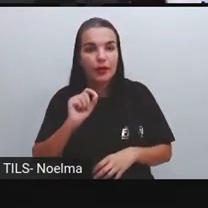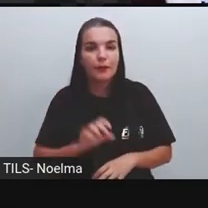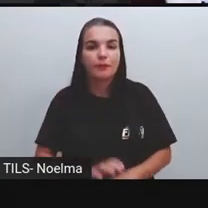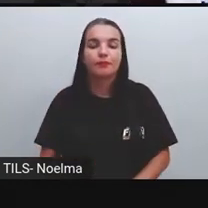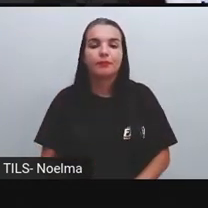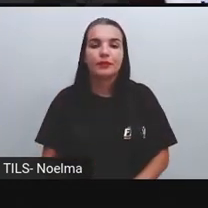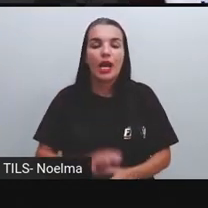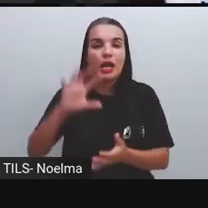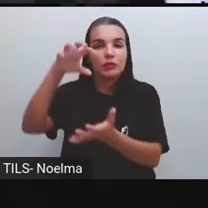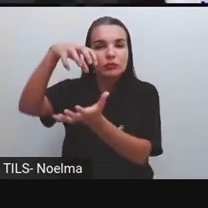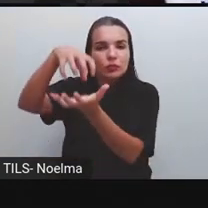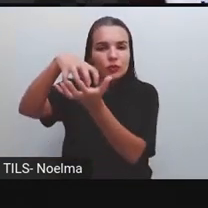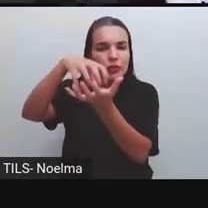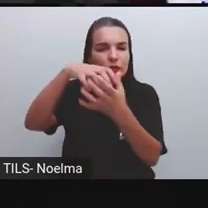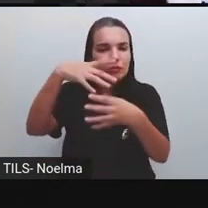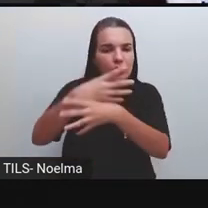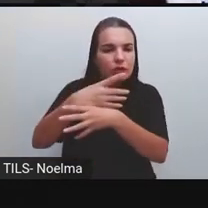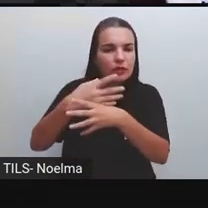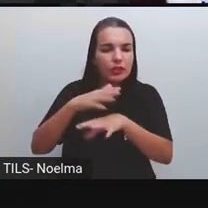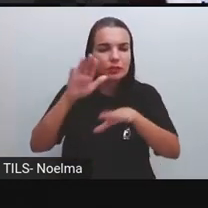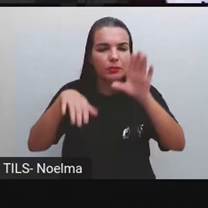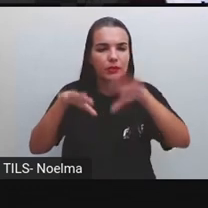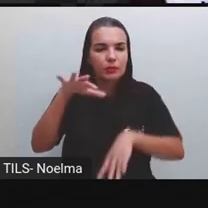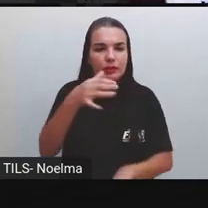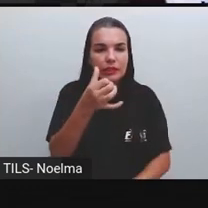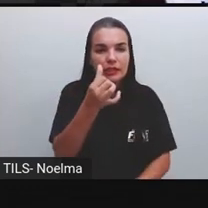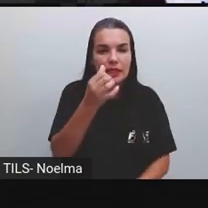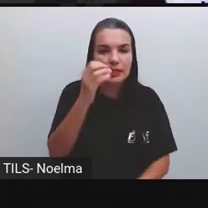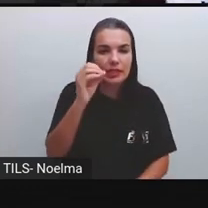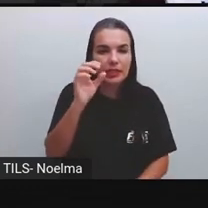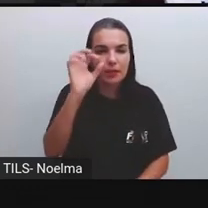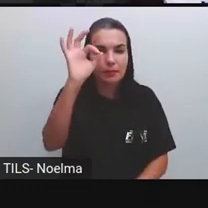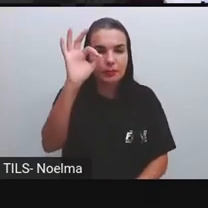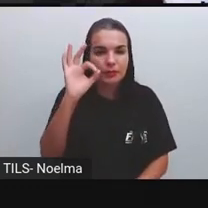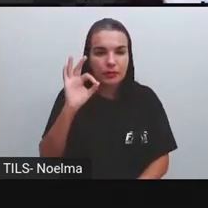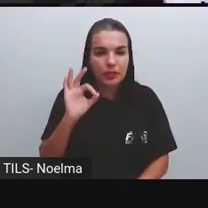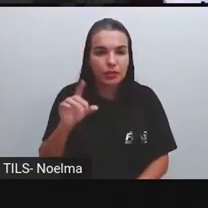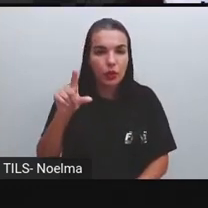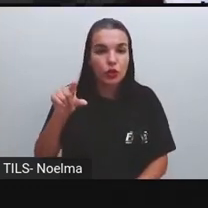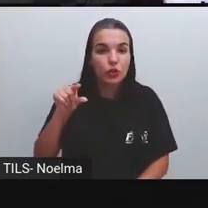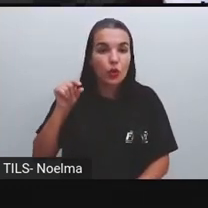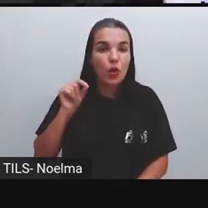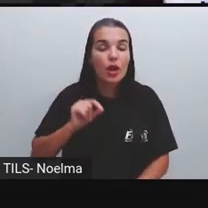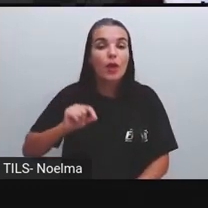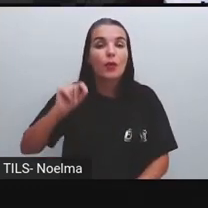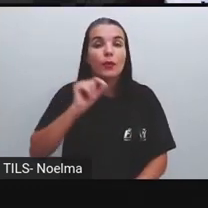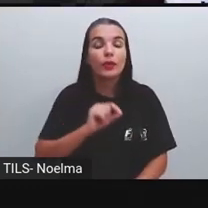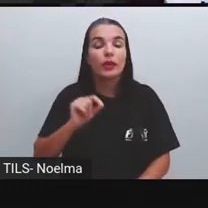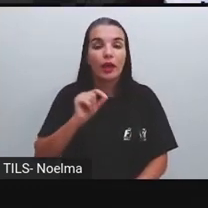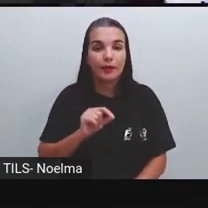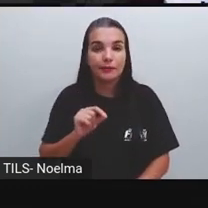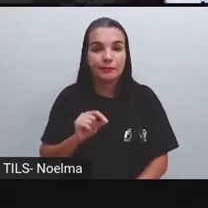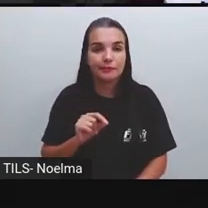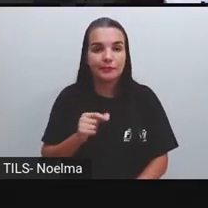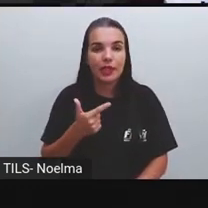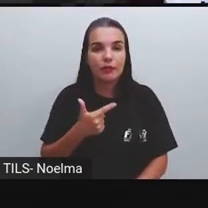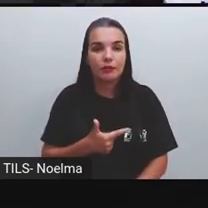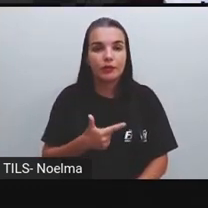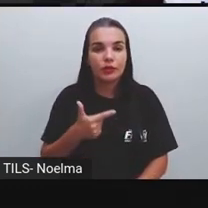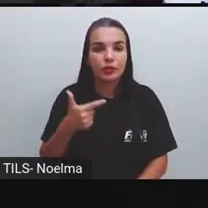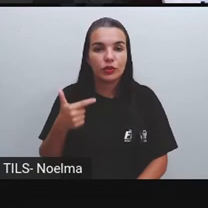metropolitanas 60% escolheram transporte público, 22